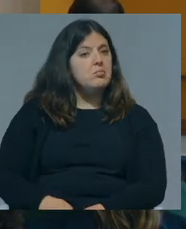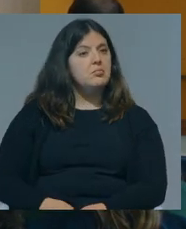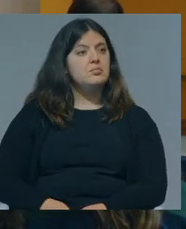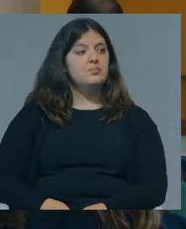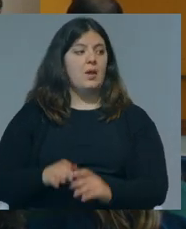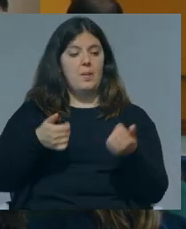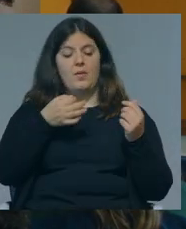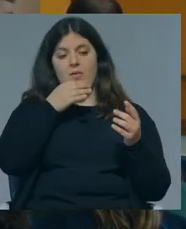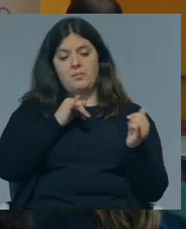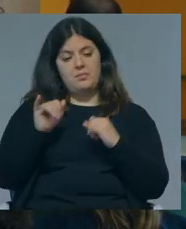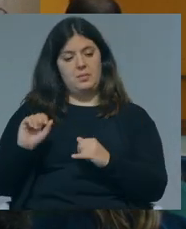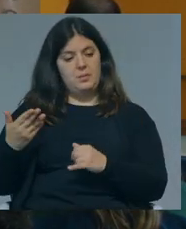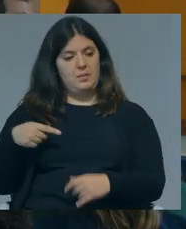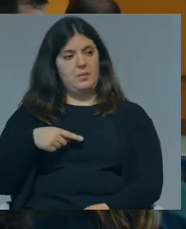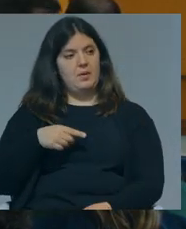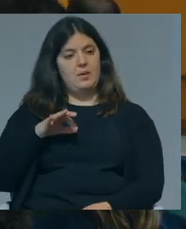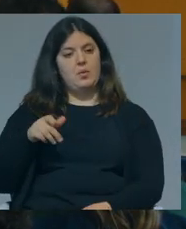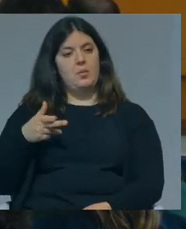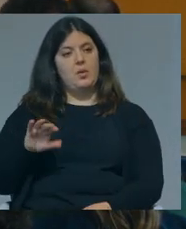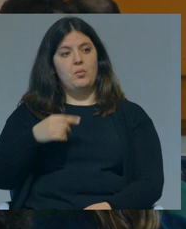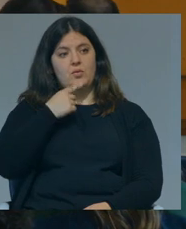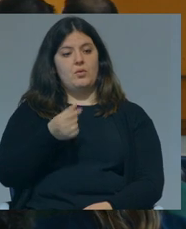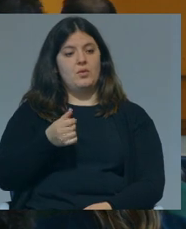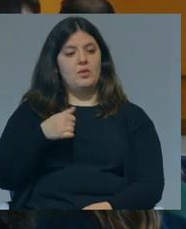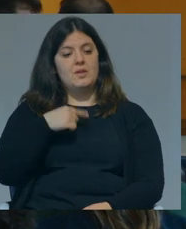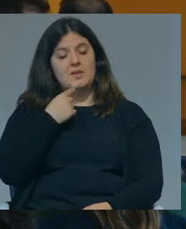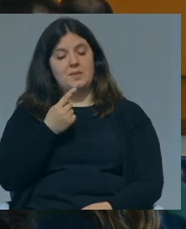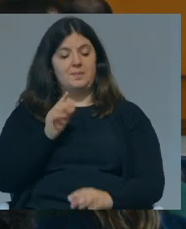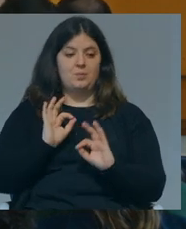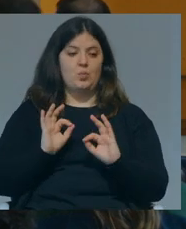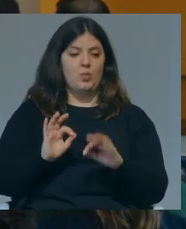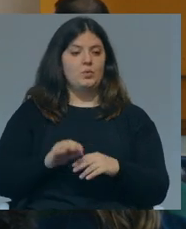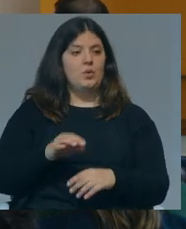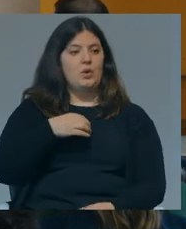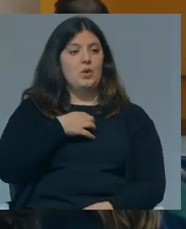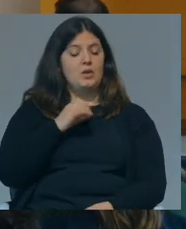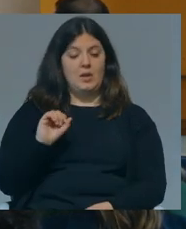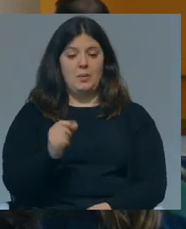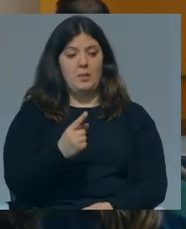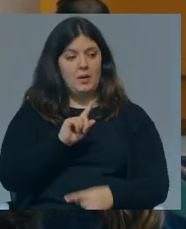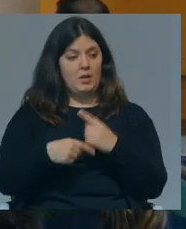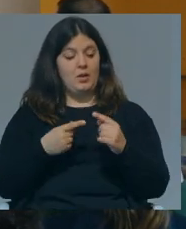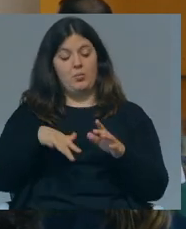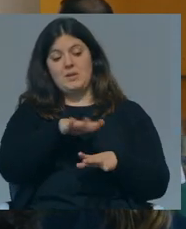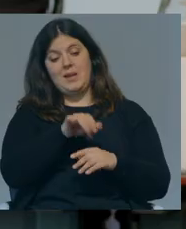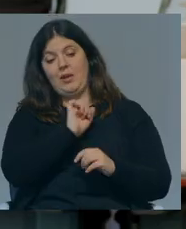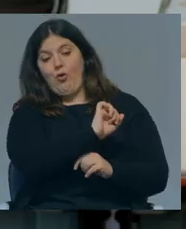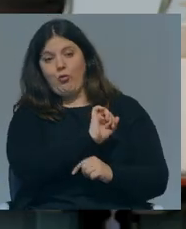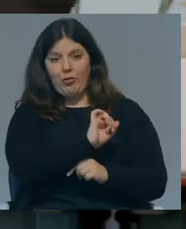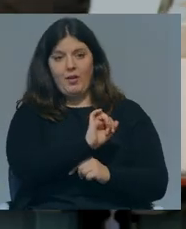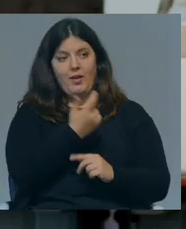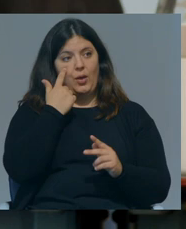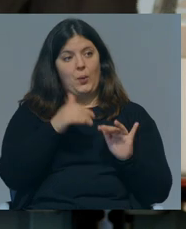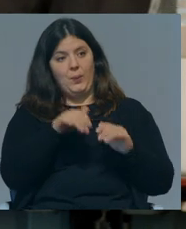É melhor falar primeiro o Pedro, porque depois eu vou dizer que não concordo. Eu sinto que eu tenho de ir primeiro, porque depois é o terreno da Susana, e